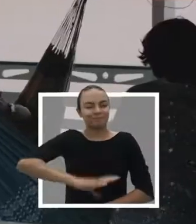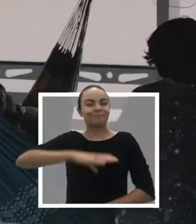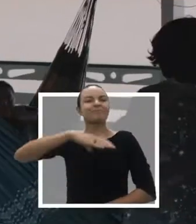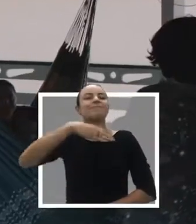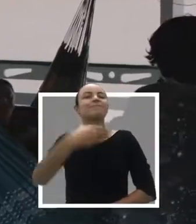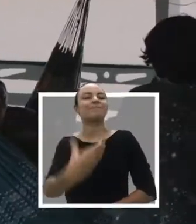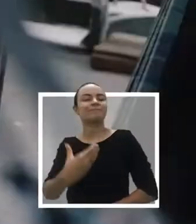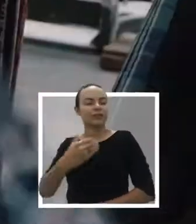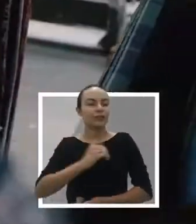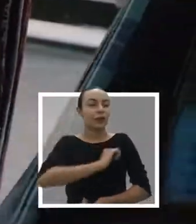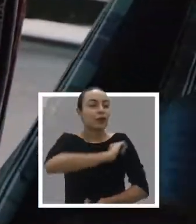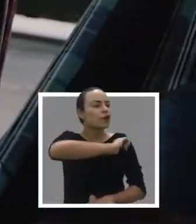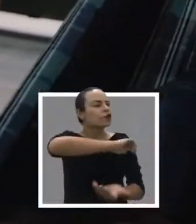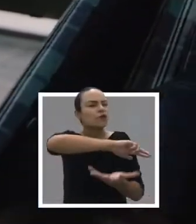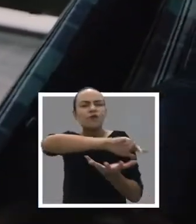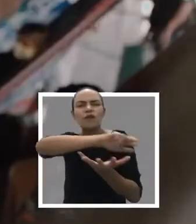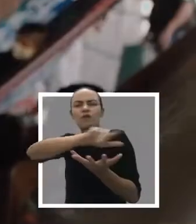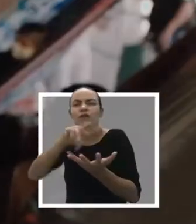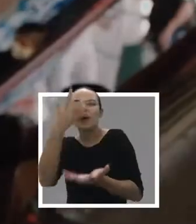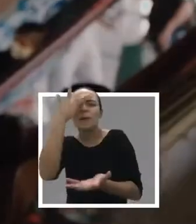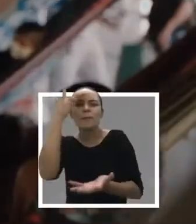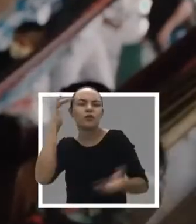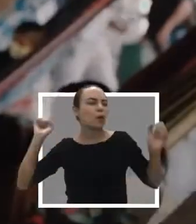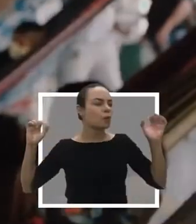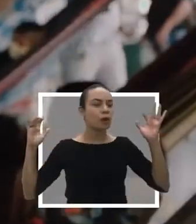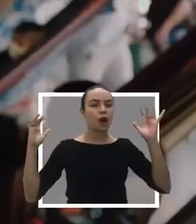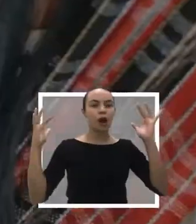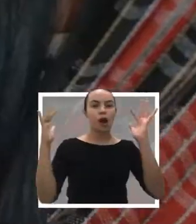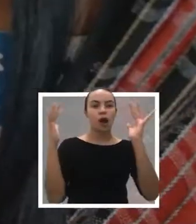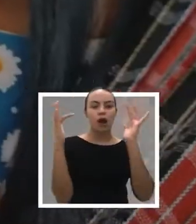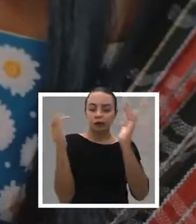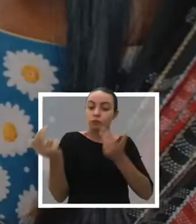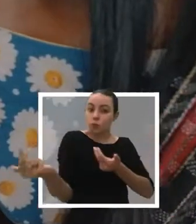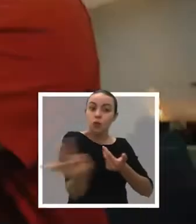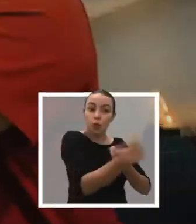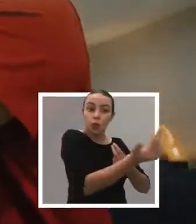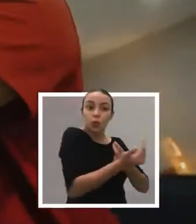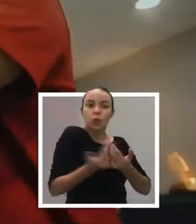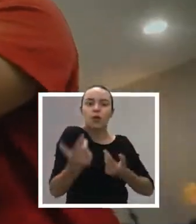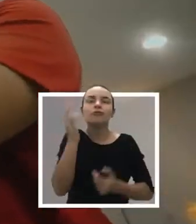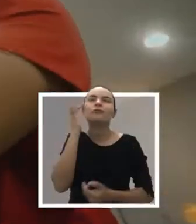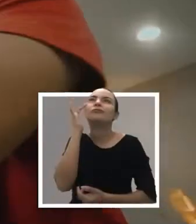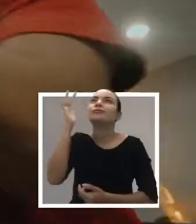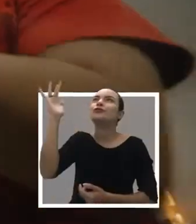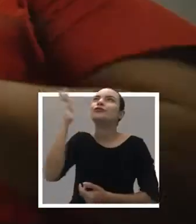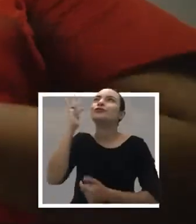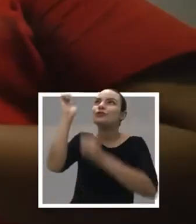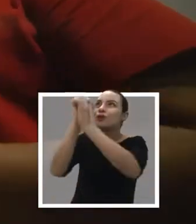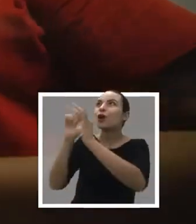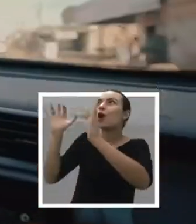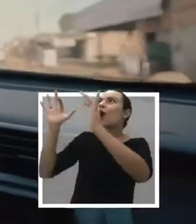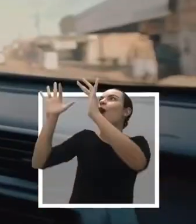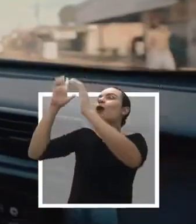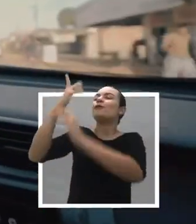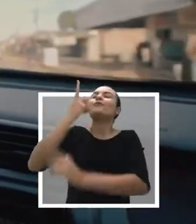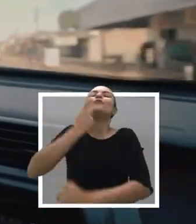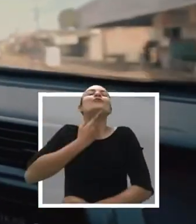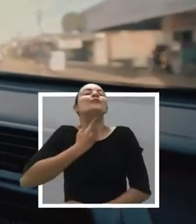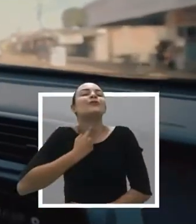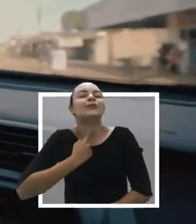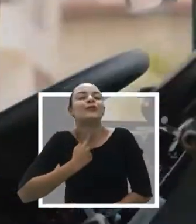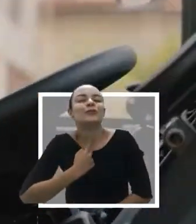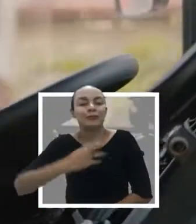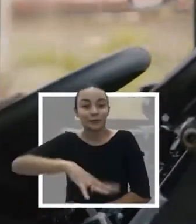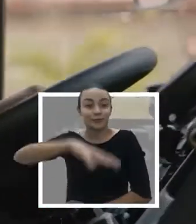outros que chegaram a essa terra, eu trouxe na bagagem um tanto de sonho, um tanto de vontade de vencer. E